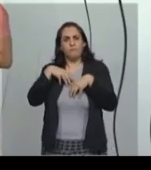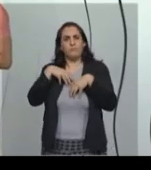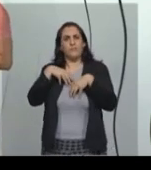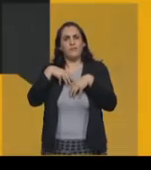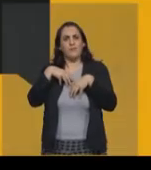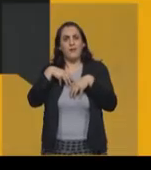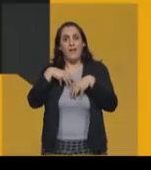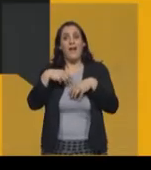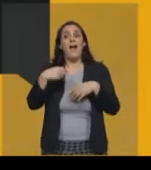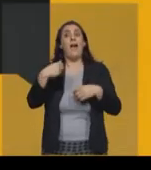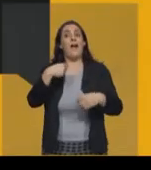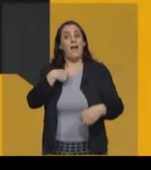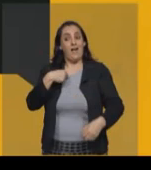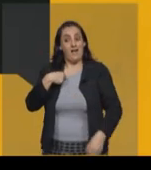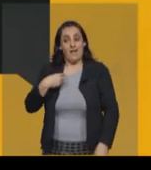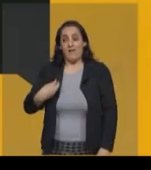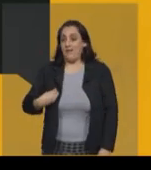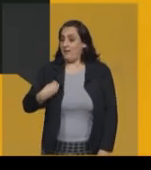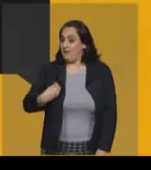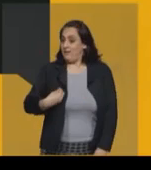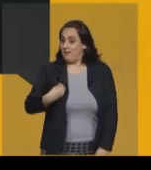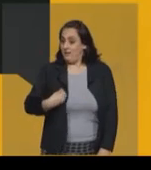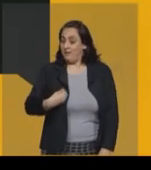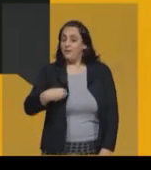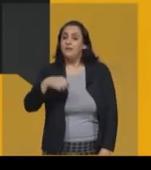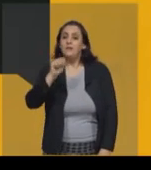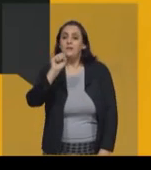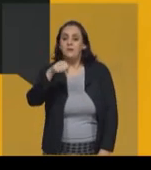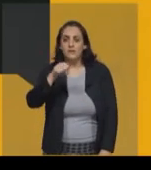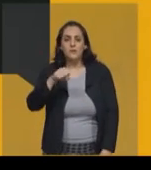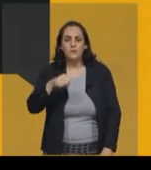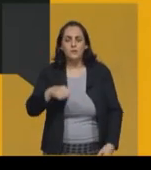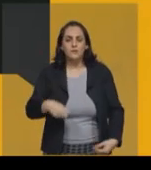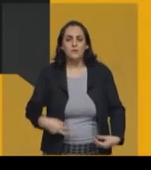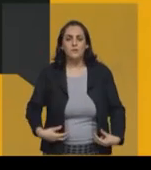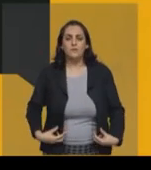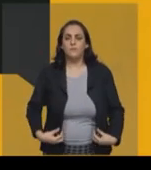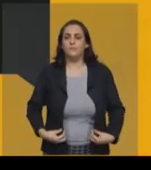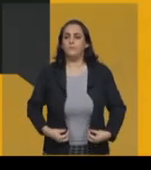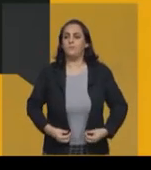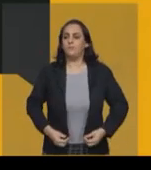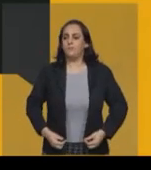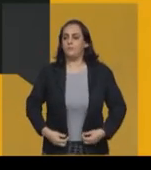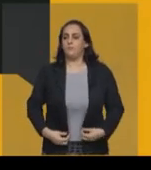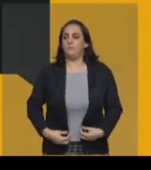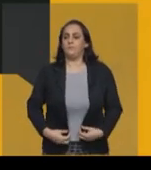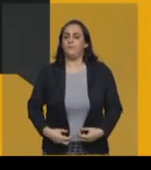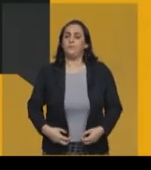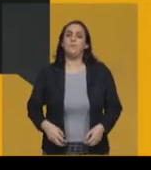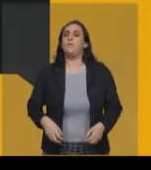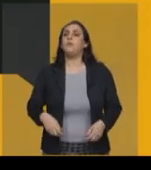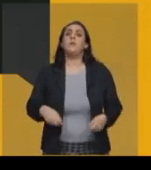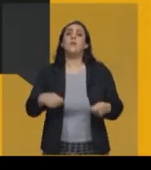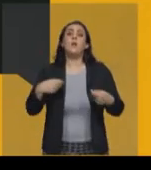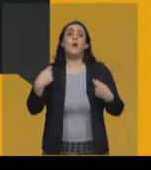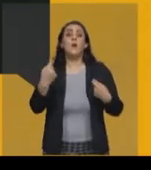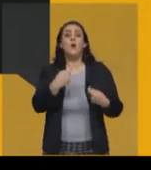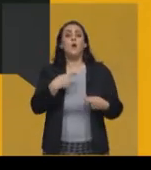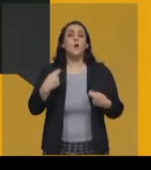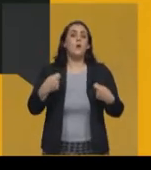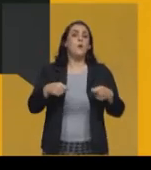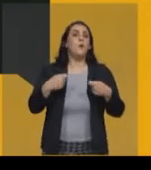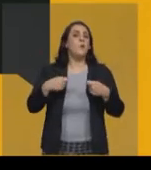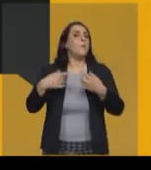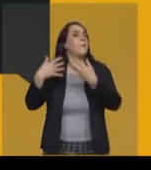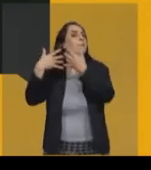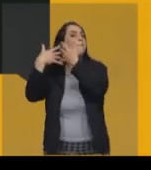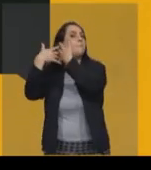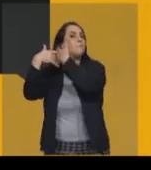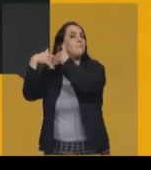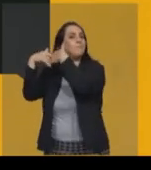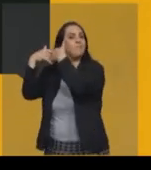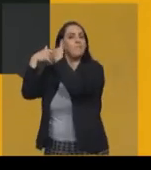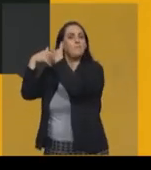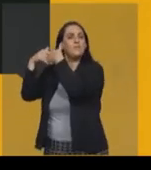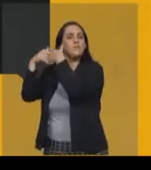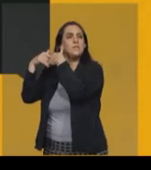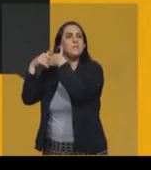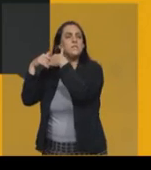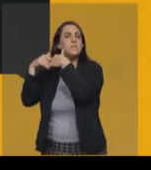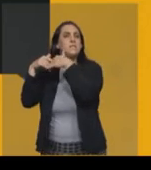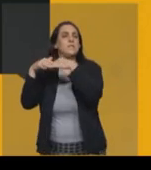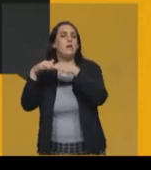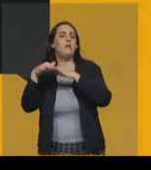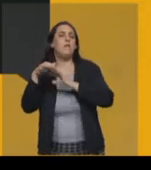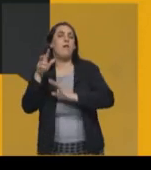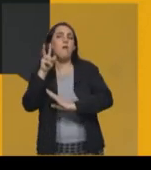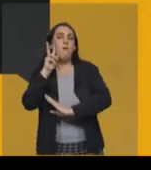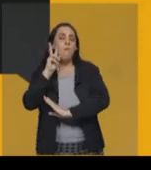do local onde vivemos faz com que a gente reflita o que a gente gosta mais nesse local, o que